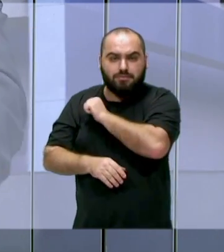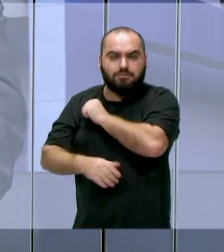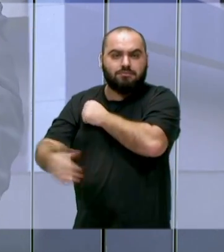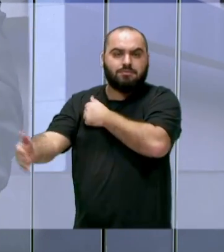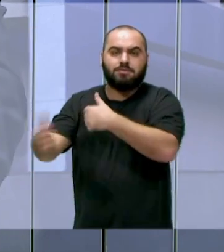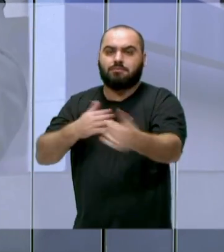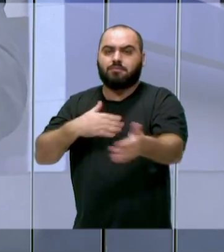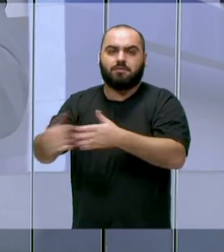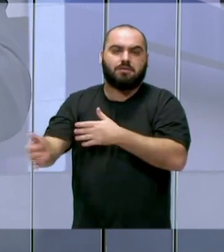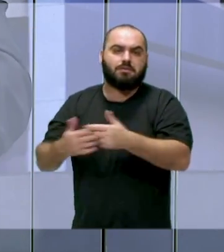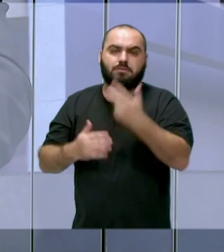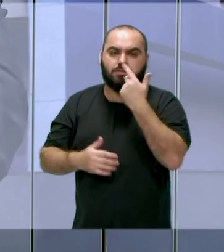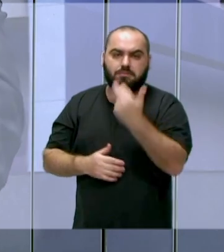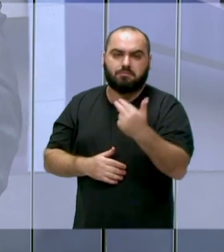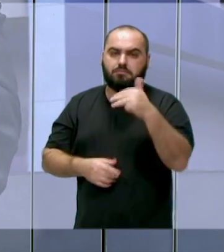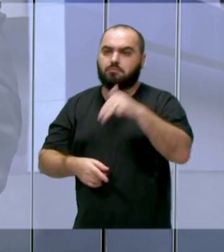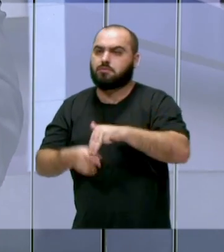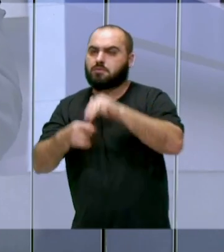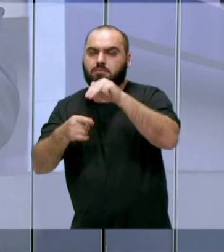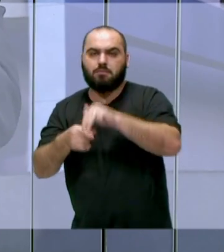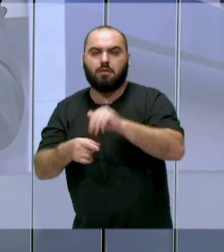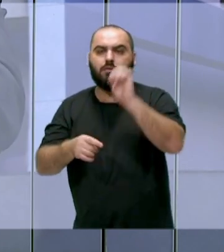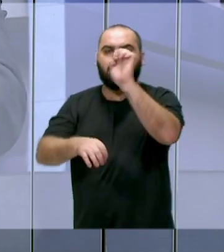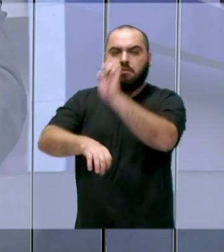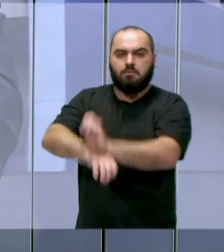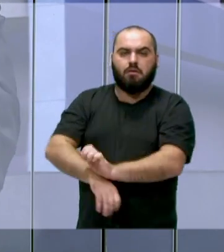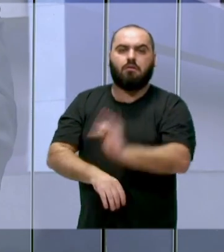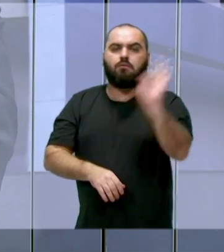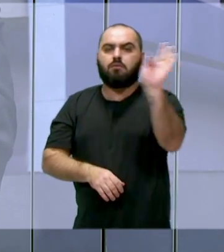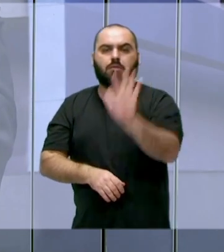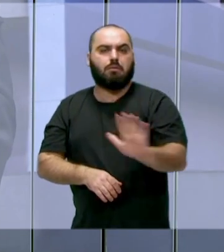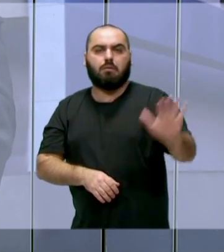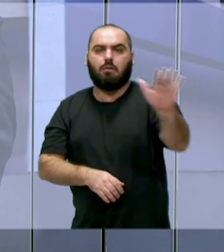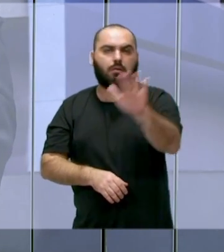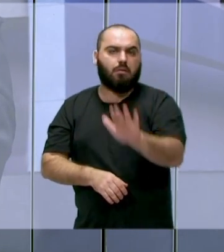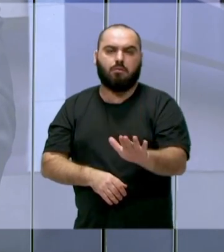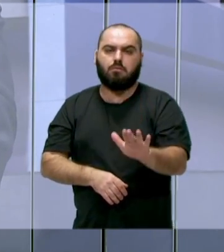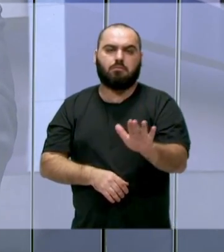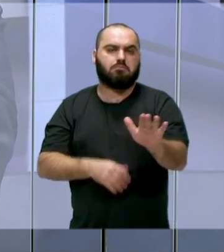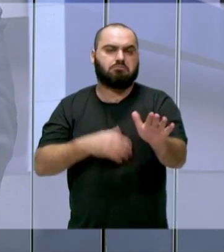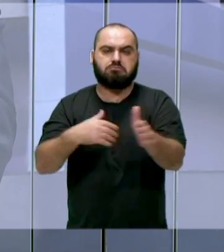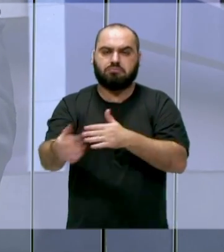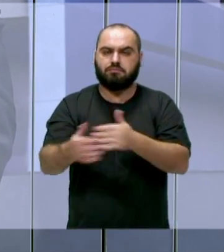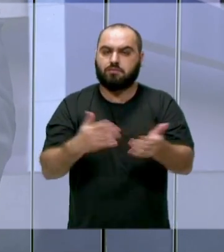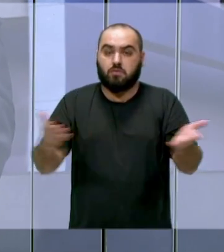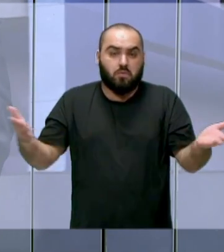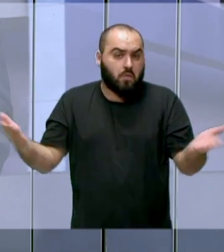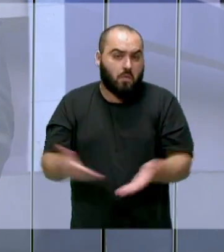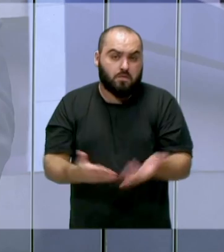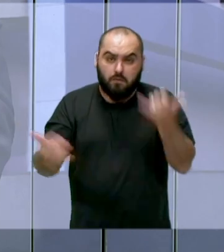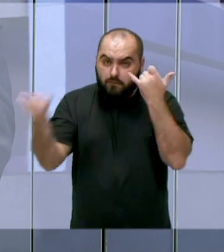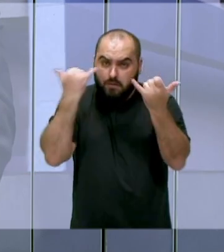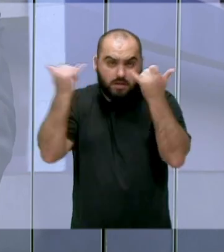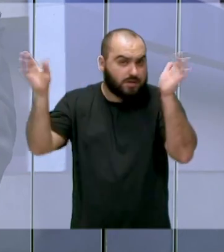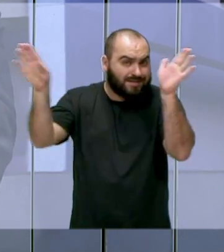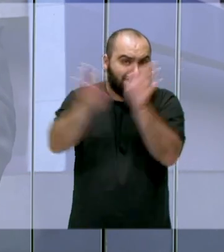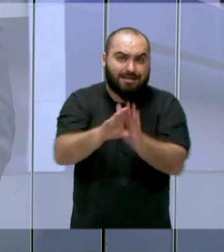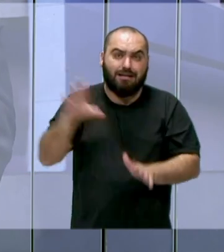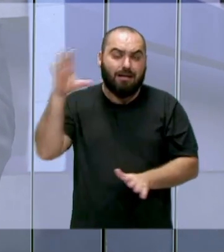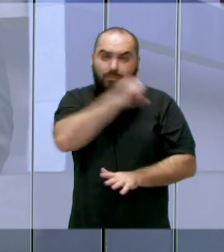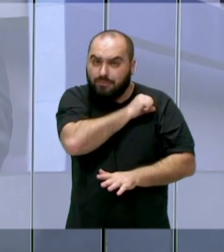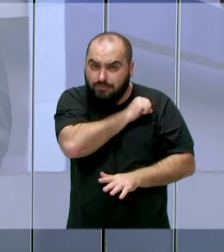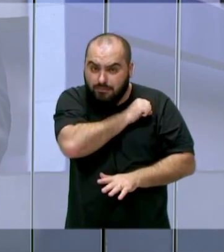o âmbito, seja municipal, estadual, federal, quaisquer poderes, hoje a informação chega. Todo mundo que quer ter